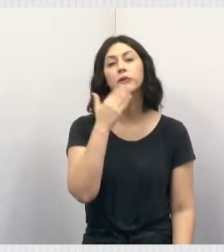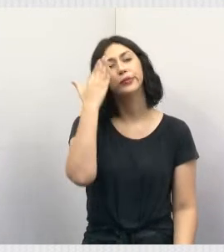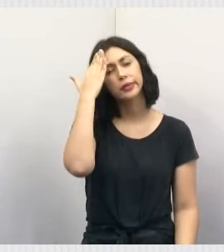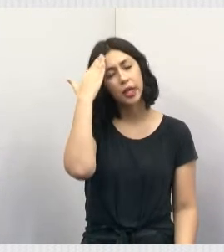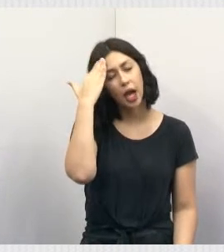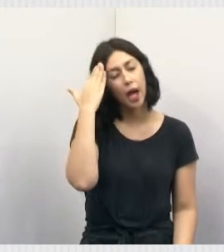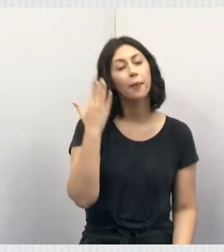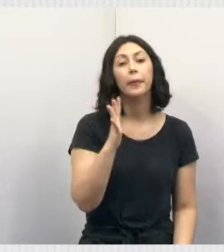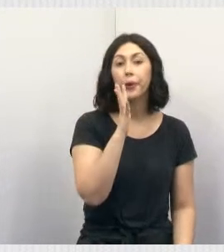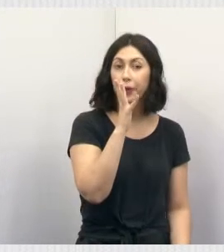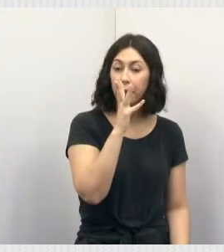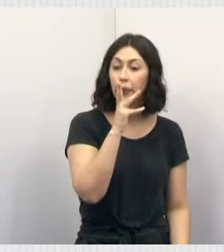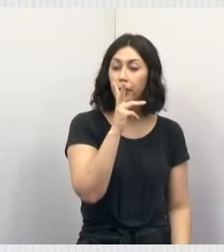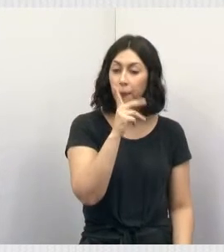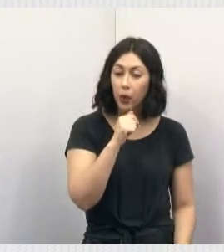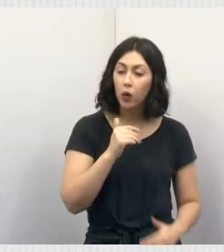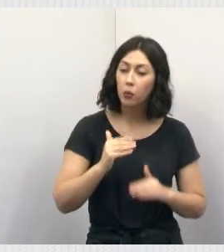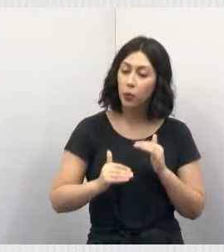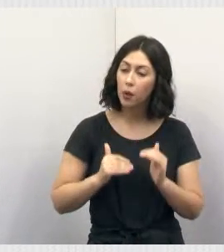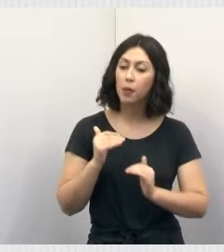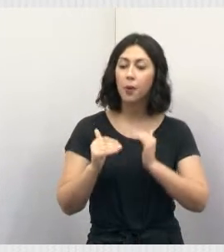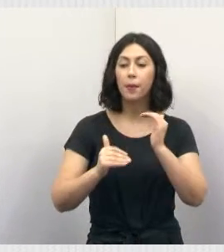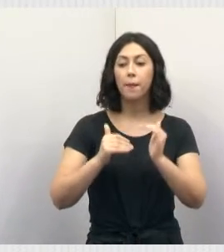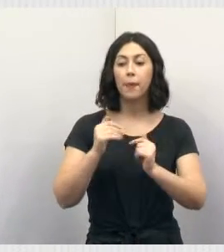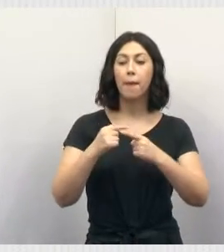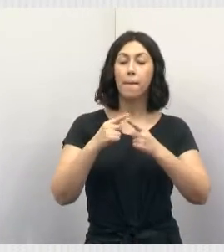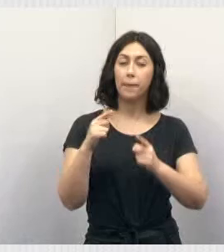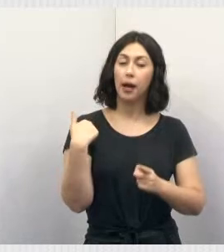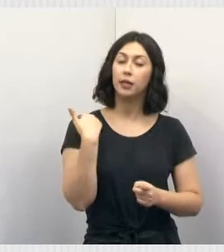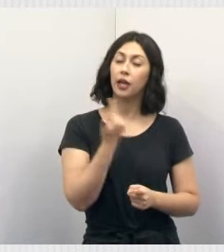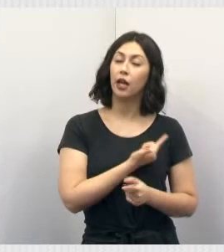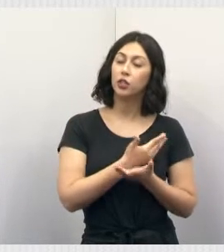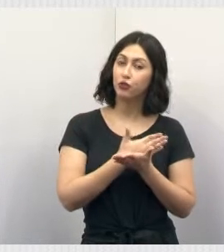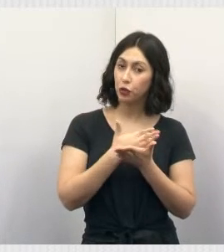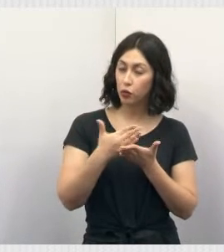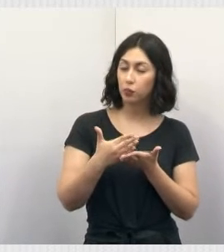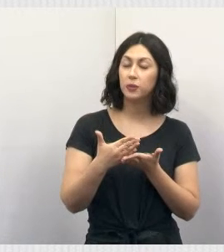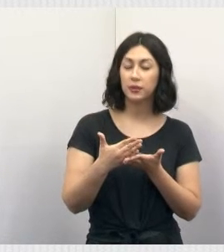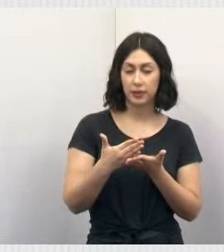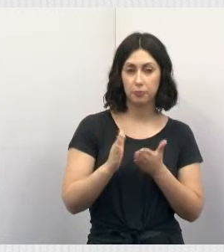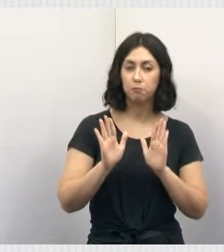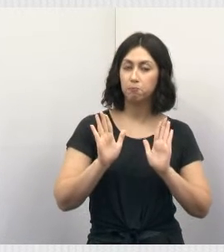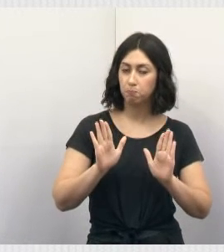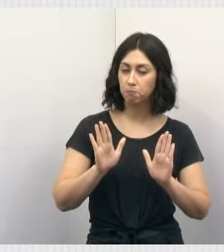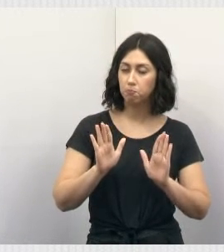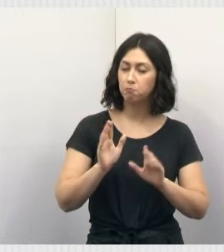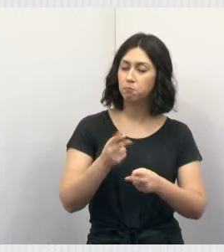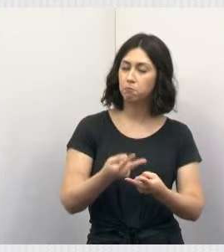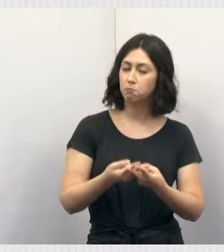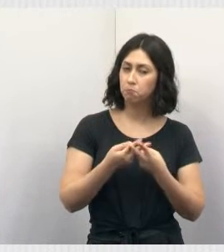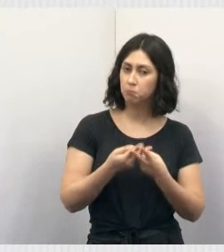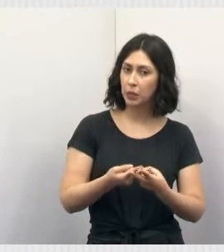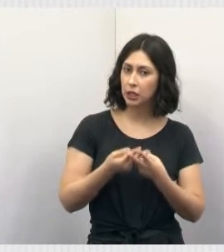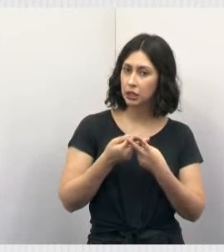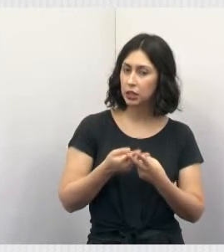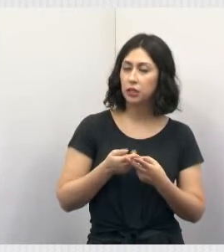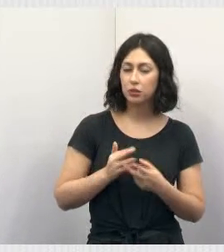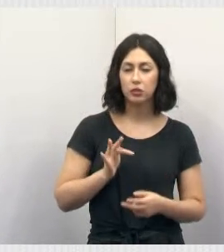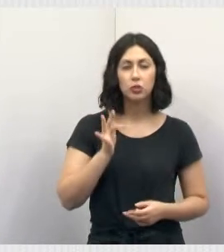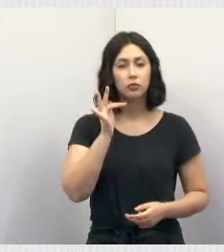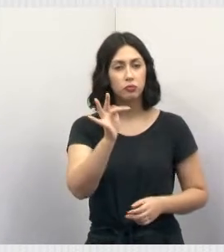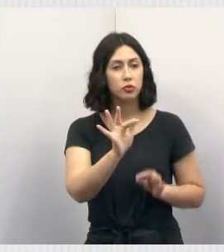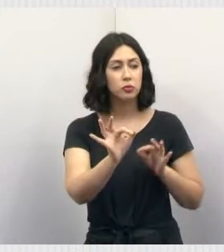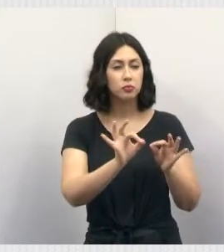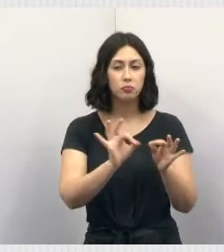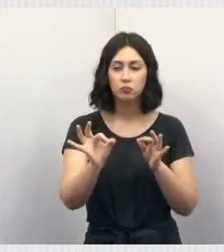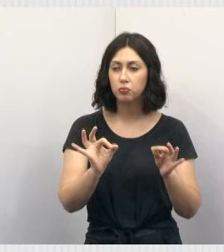coisas são todas gradativas, mas nós vamos colocar em funcionamento? Sim. Tá bom? Um pouco mais de paciência que tudo vai ajeitando.